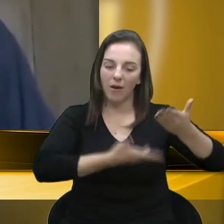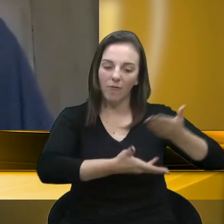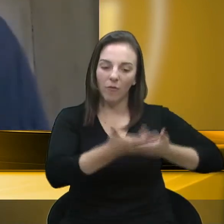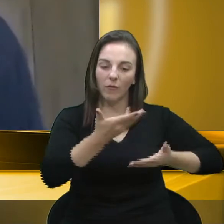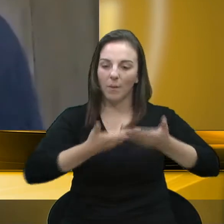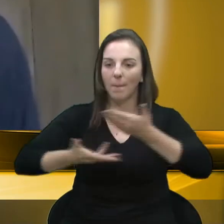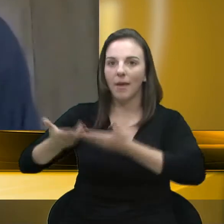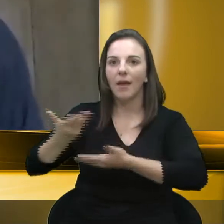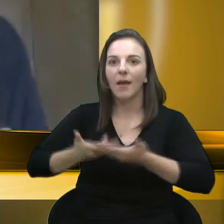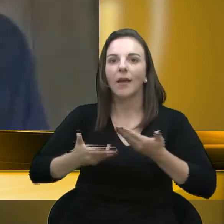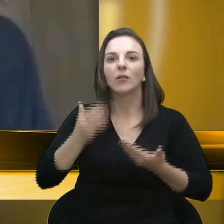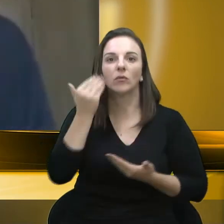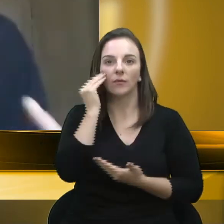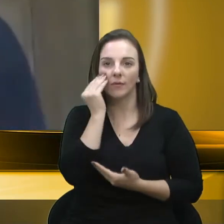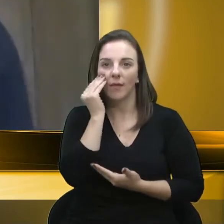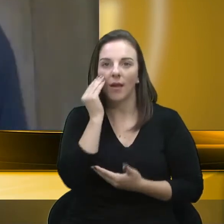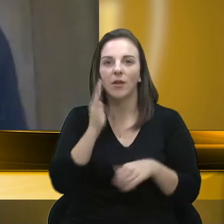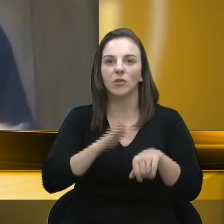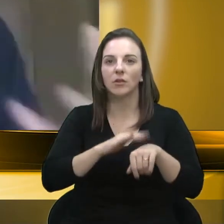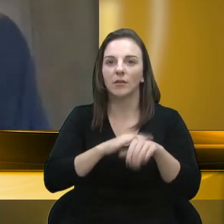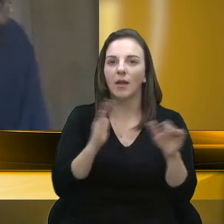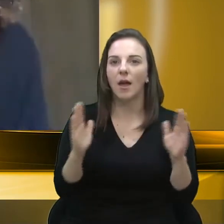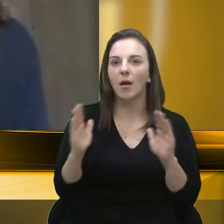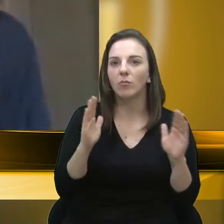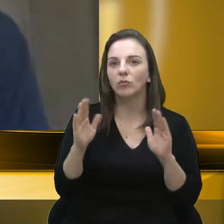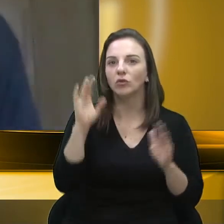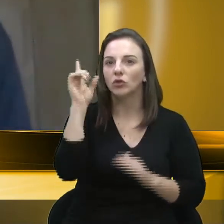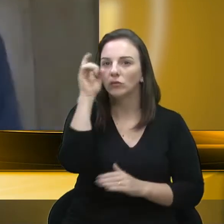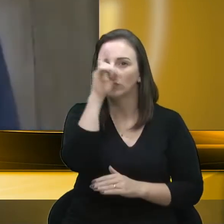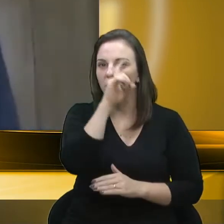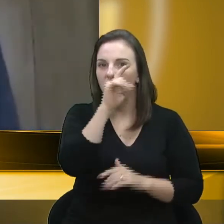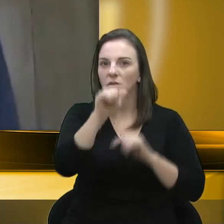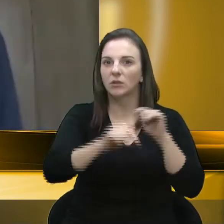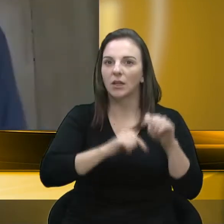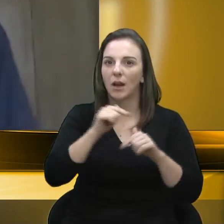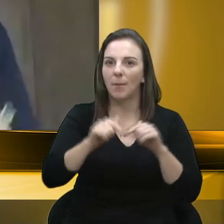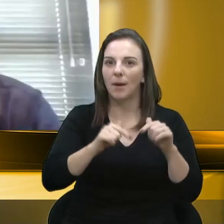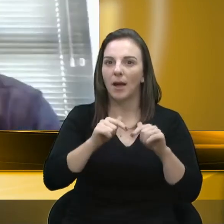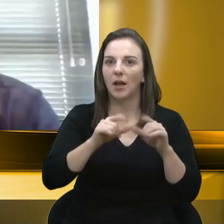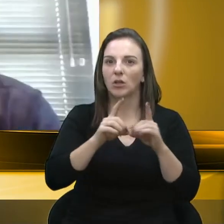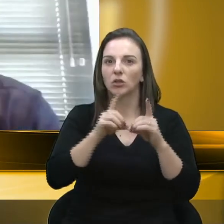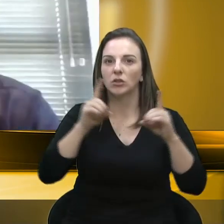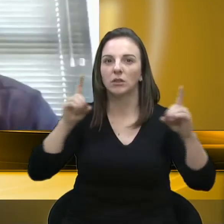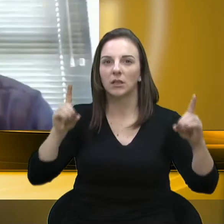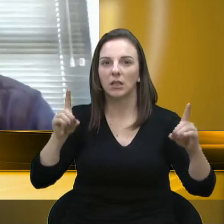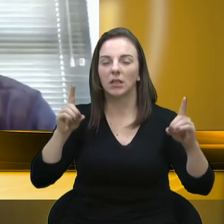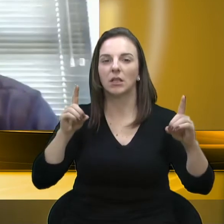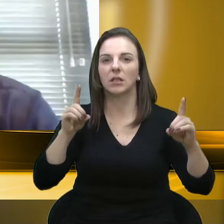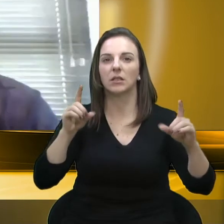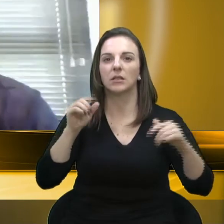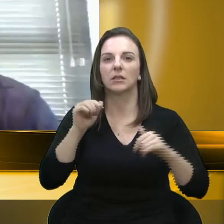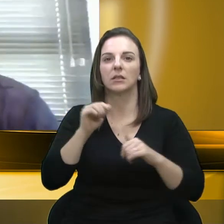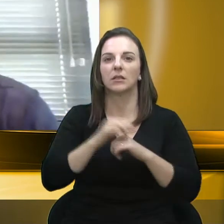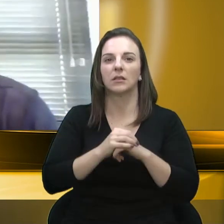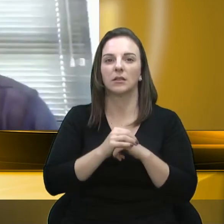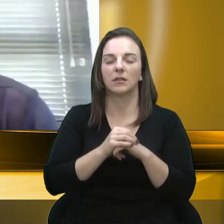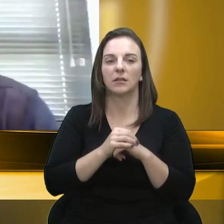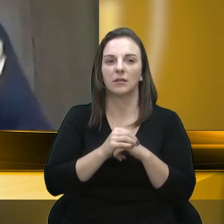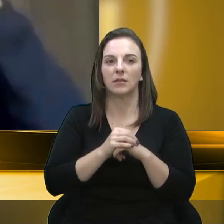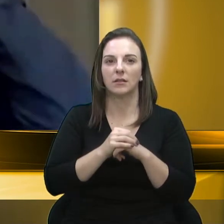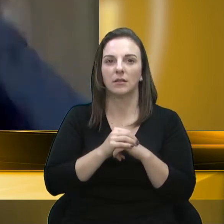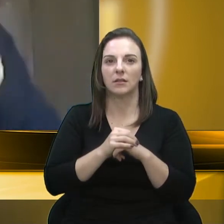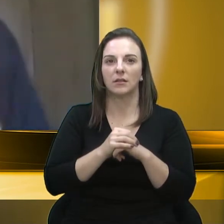dificuldade, que os trabalhos estão remotos, que os trabalhos estão em pessoal, reduzidos. Já lhe conselho, vereador